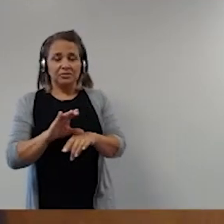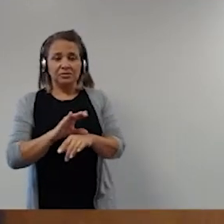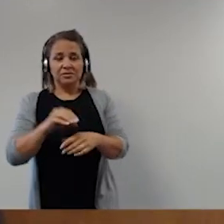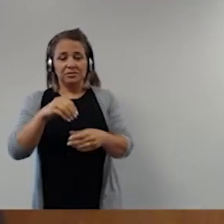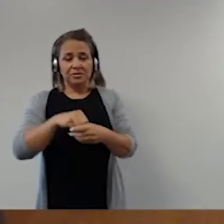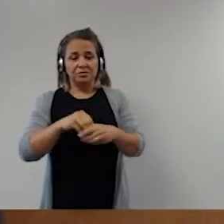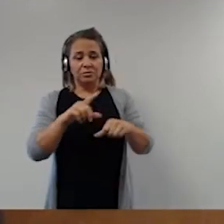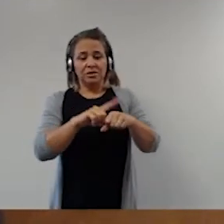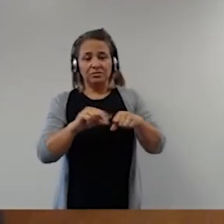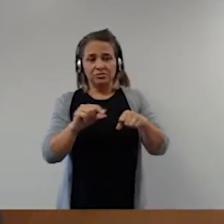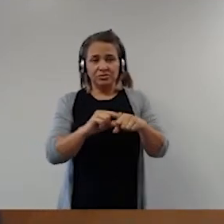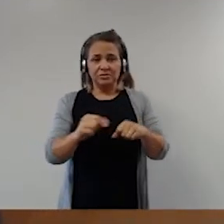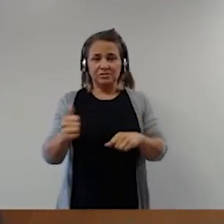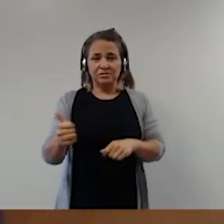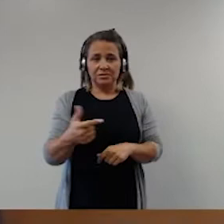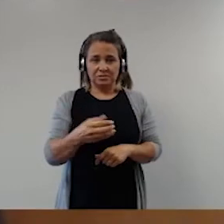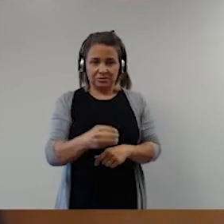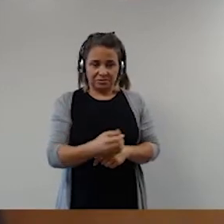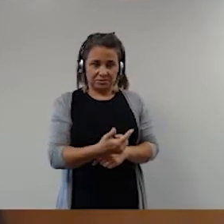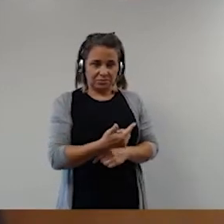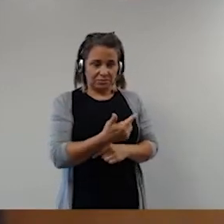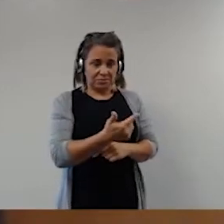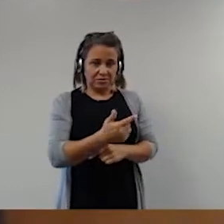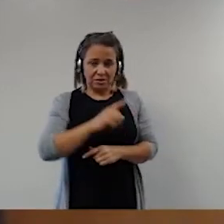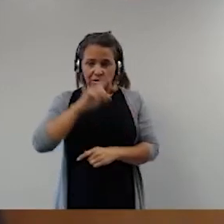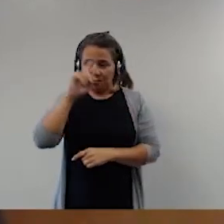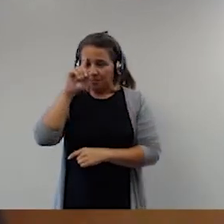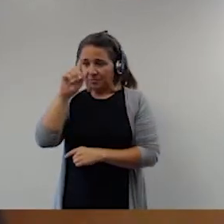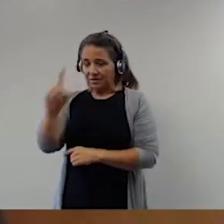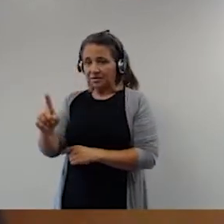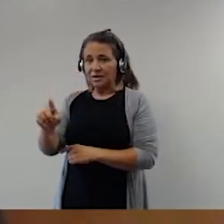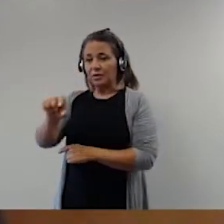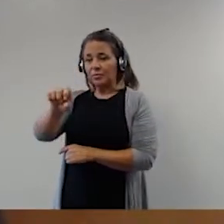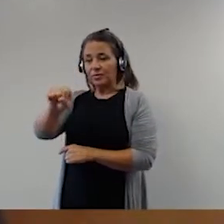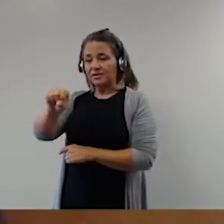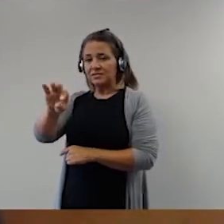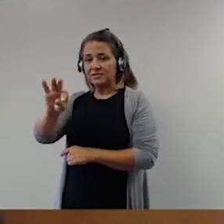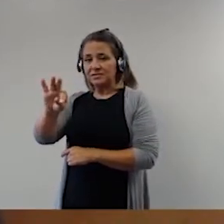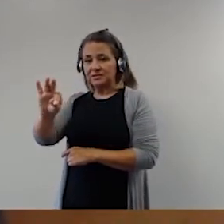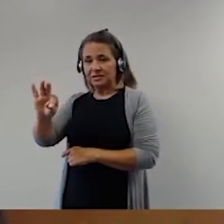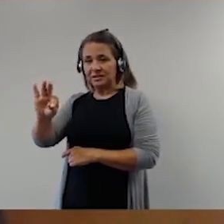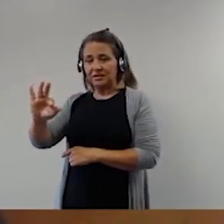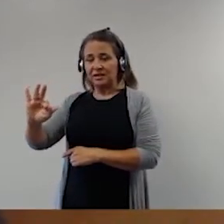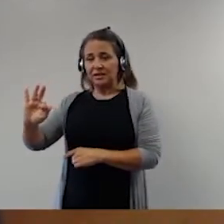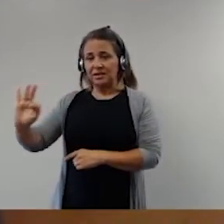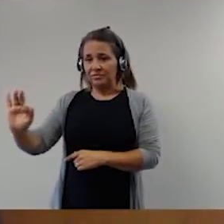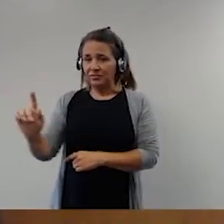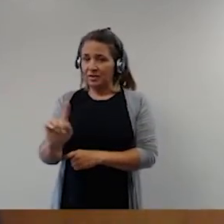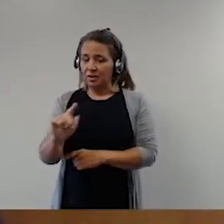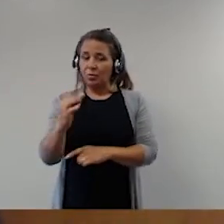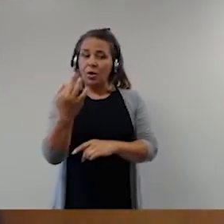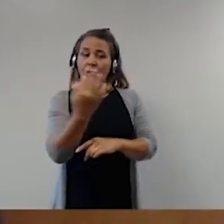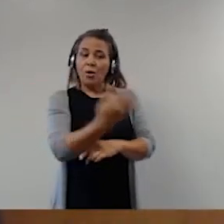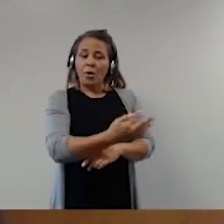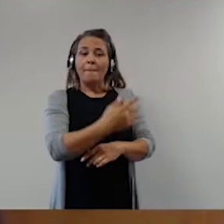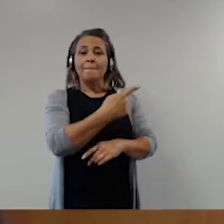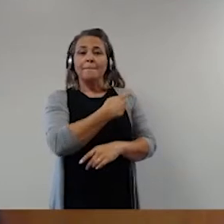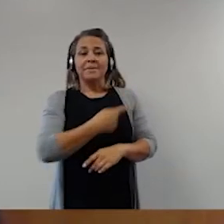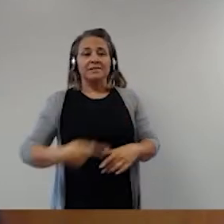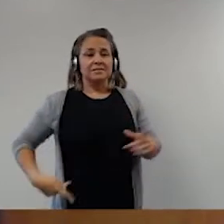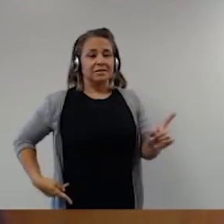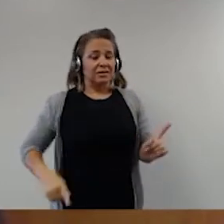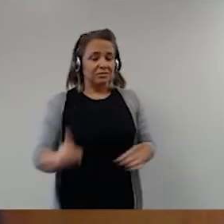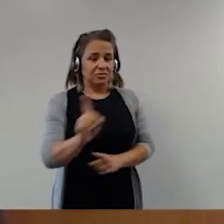artigo 102, atribui ao Supremo Tribunal Federal, não ao Presidente da República, nem ao Poder